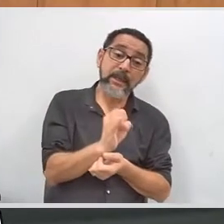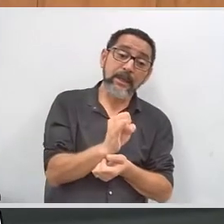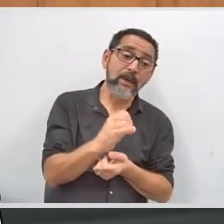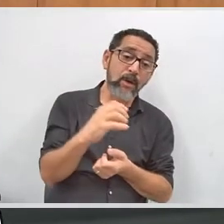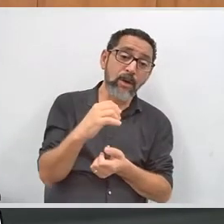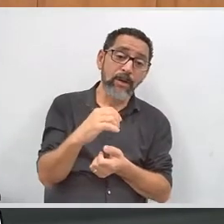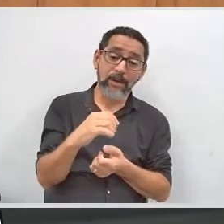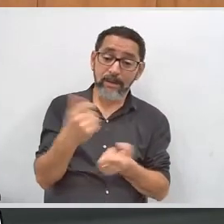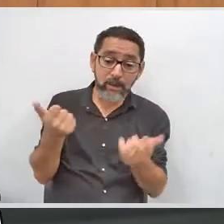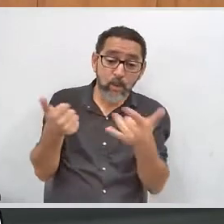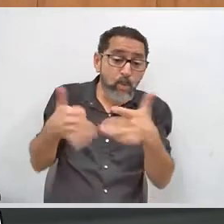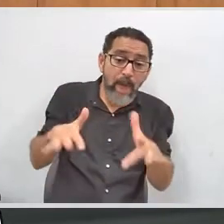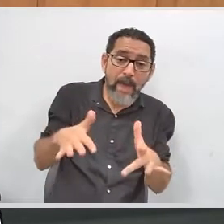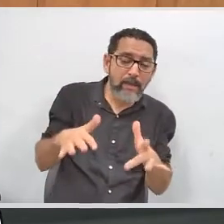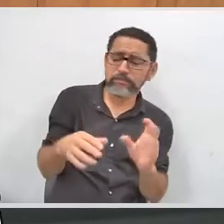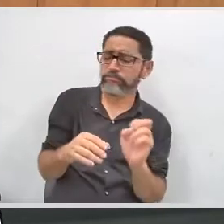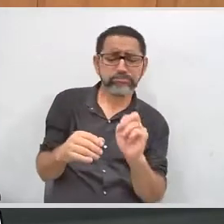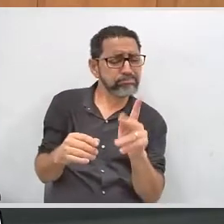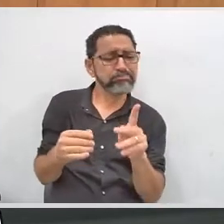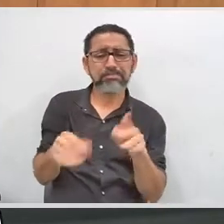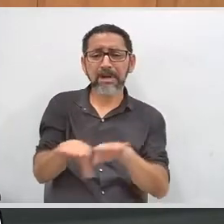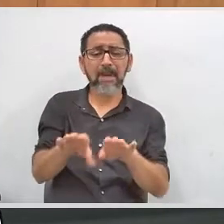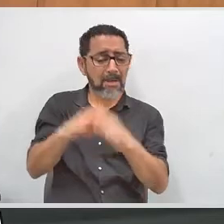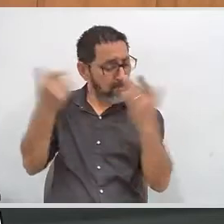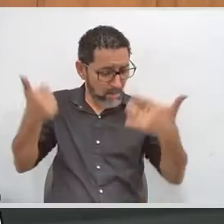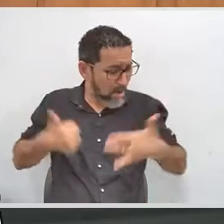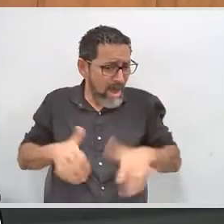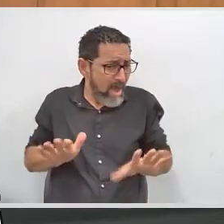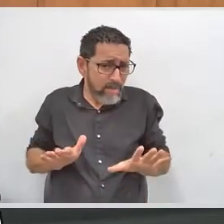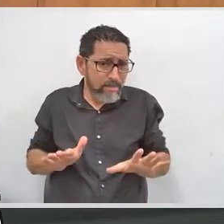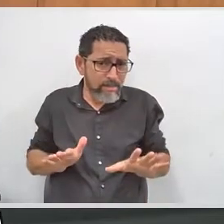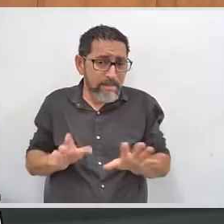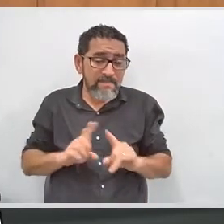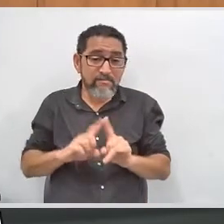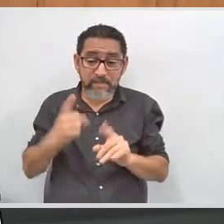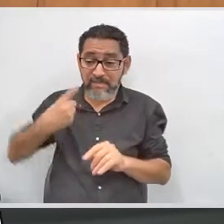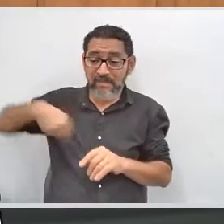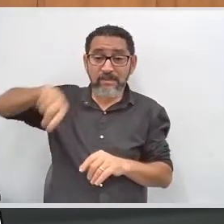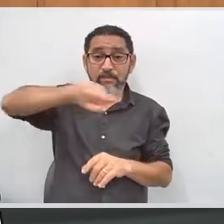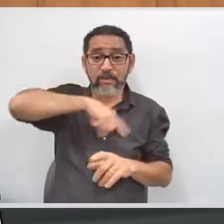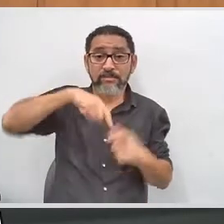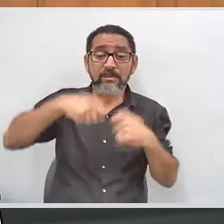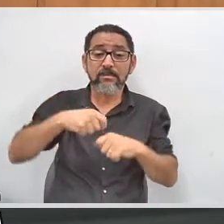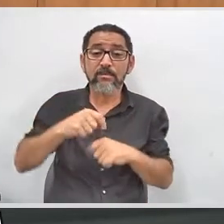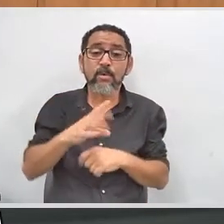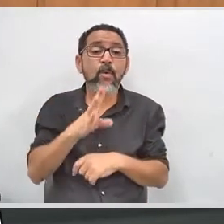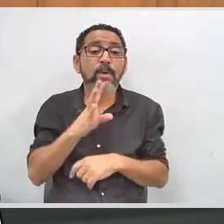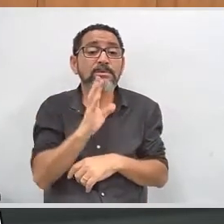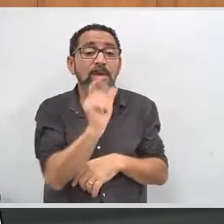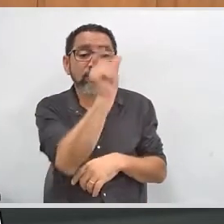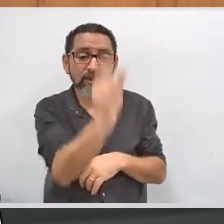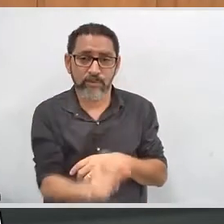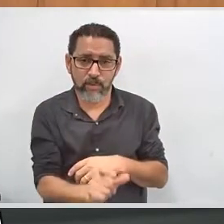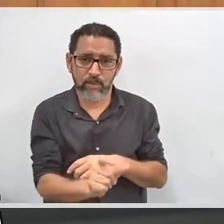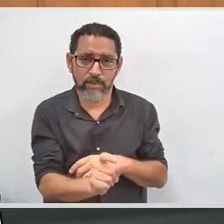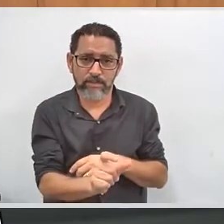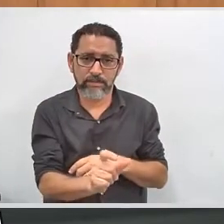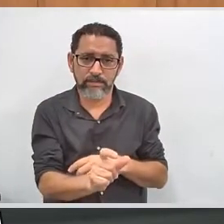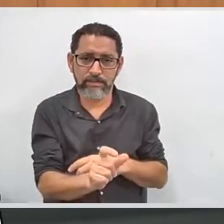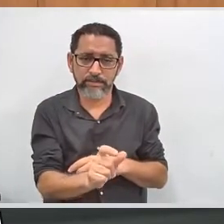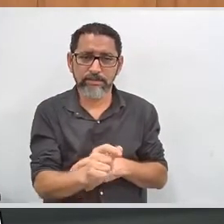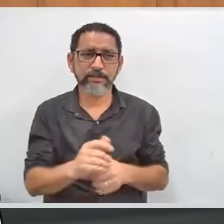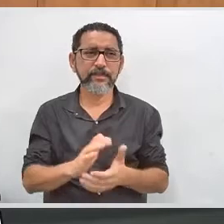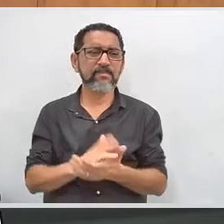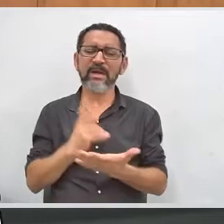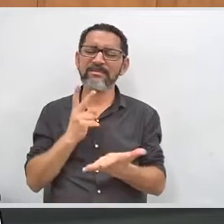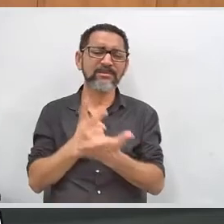pensando que, para nós, enquanto escola, nós temos que conhecer o sujeito primeiro, porque, assim, um laudo